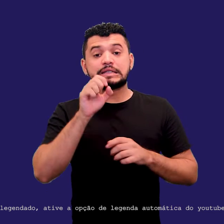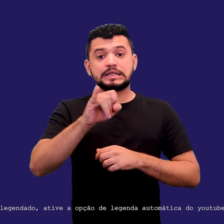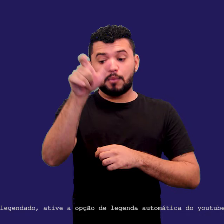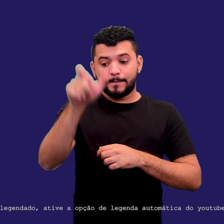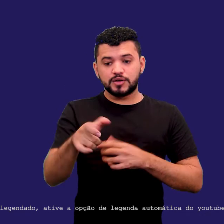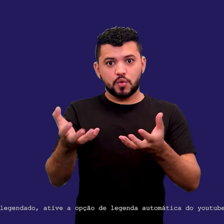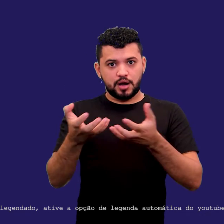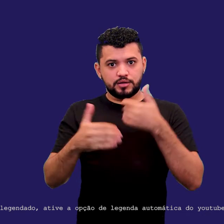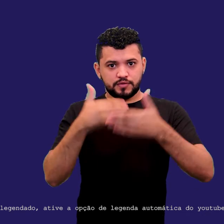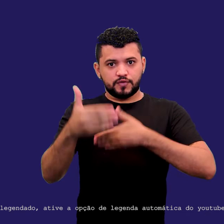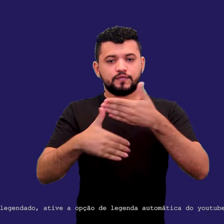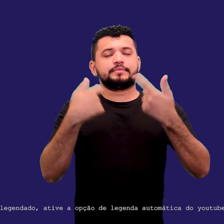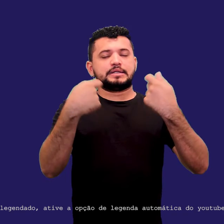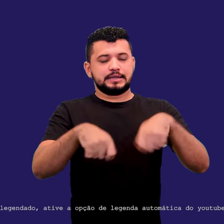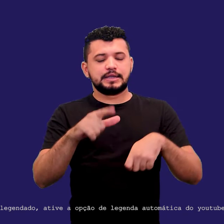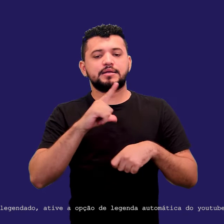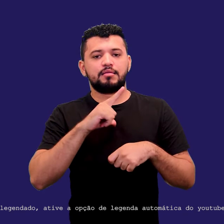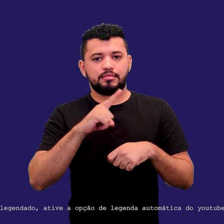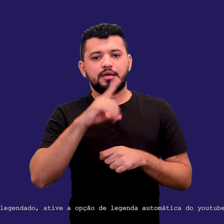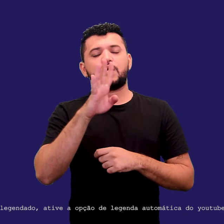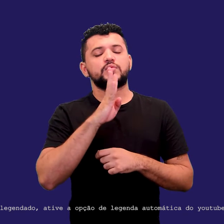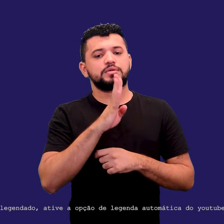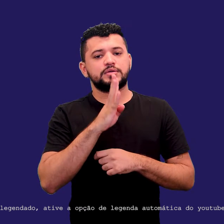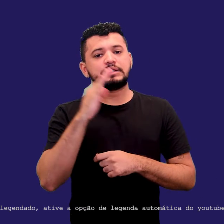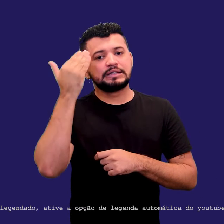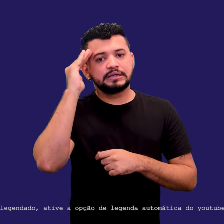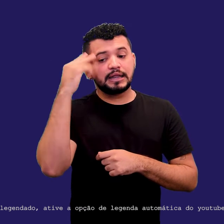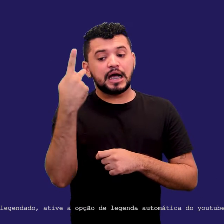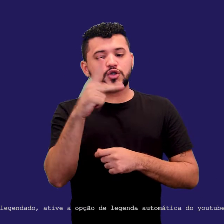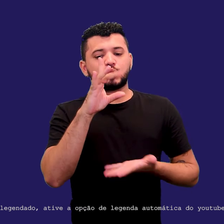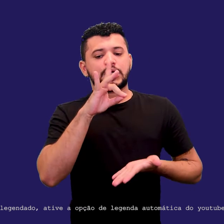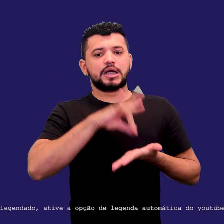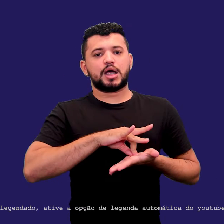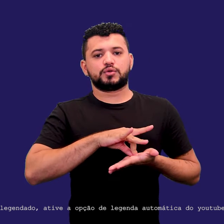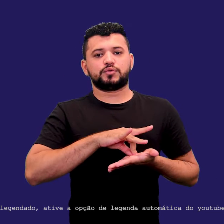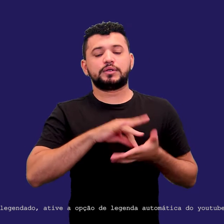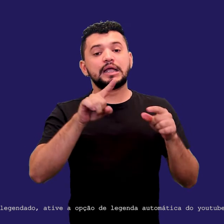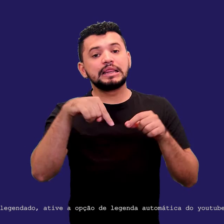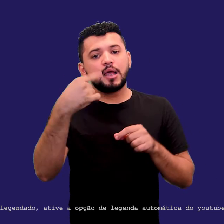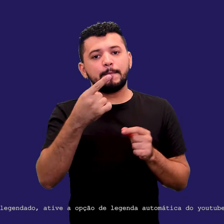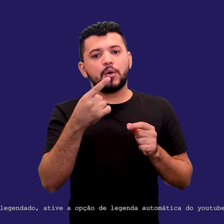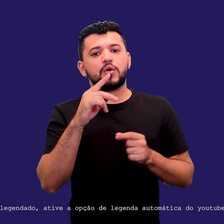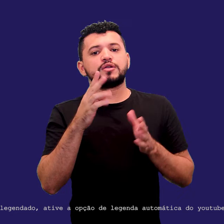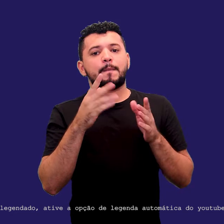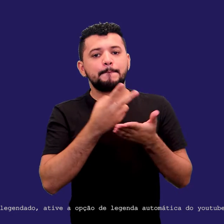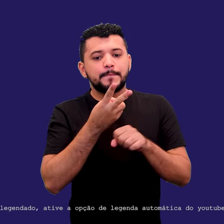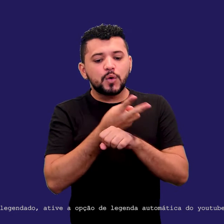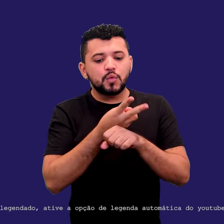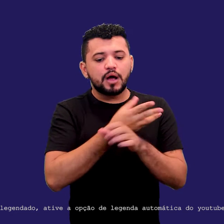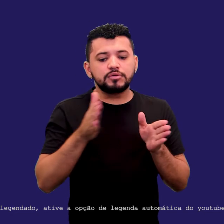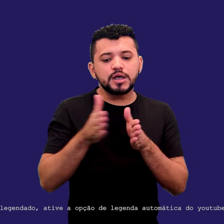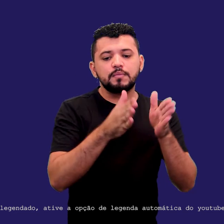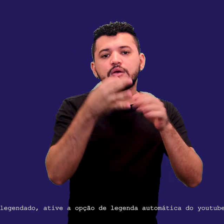ter uma tomada de consciência e entender a sua realidade. E depois buscar os caminhos. E, óbvio, nós estamos falando dentro do